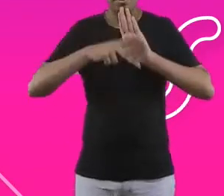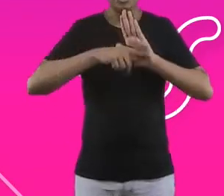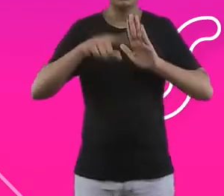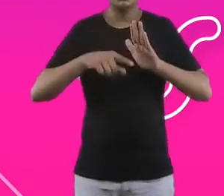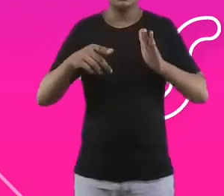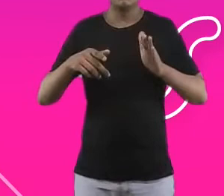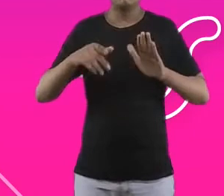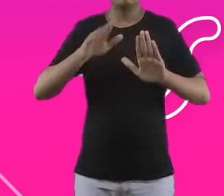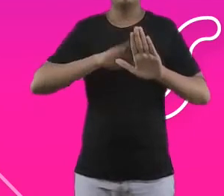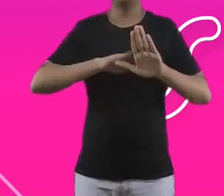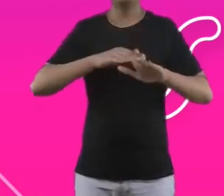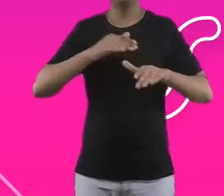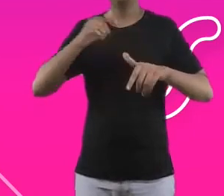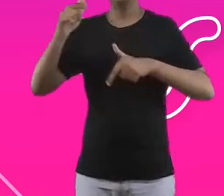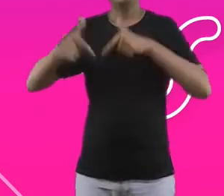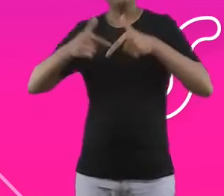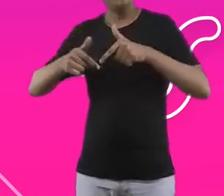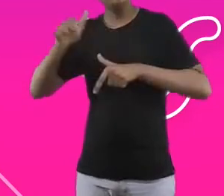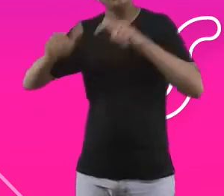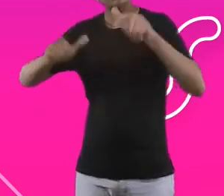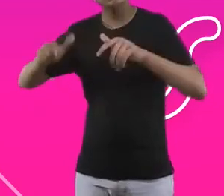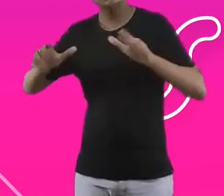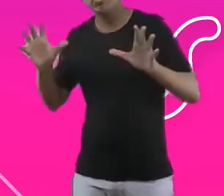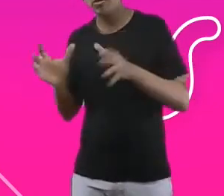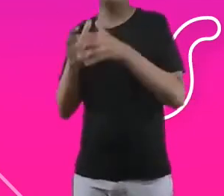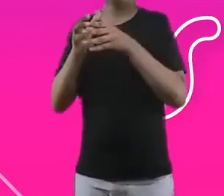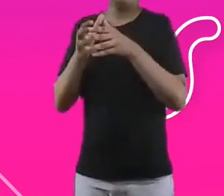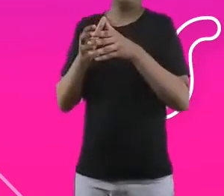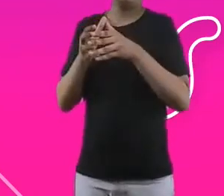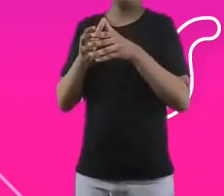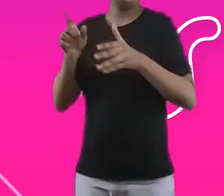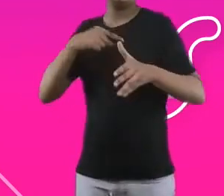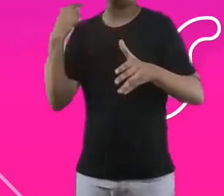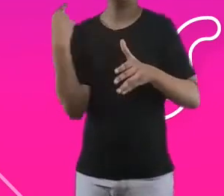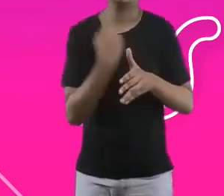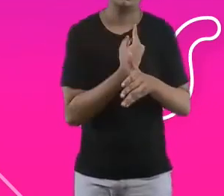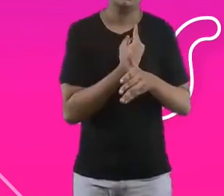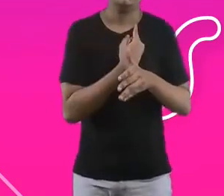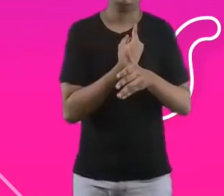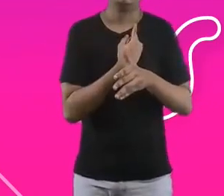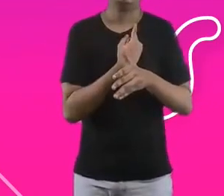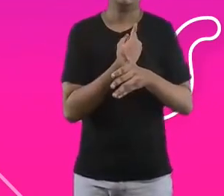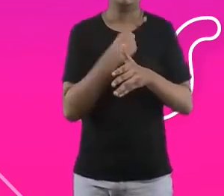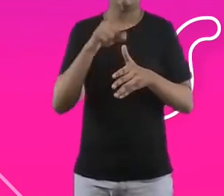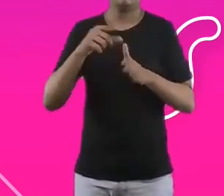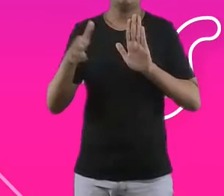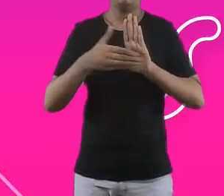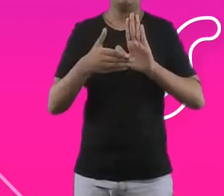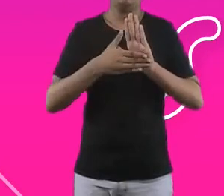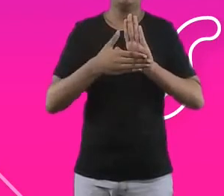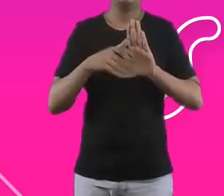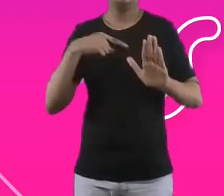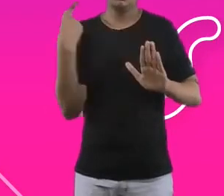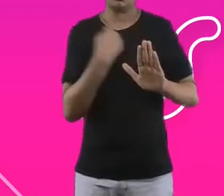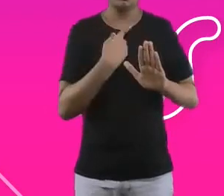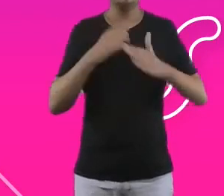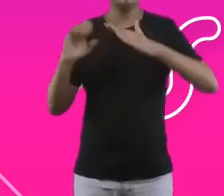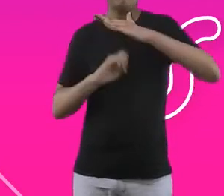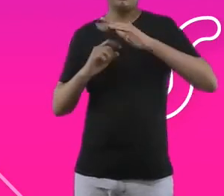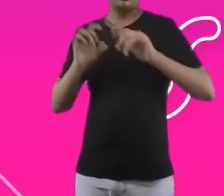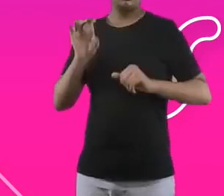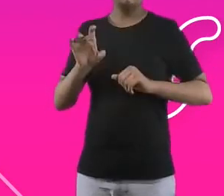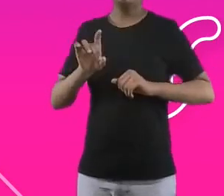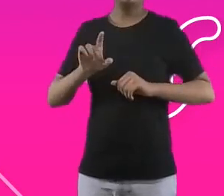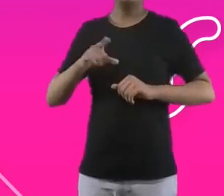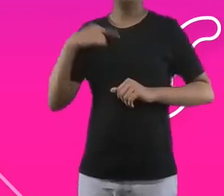do VOA e tudo que a gente vem construindo junto é a gente, somos nós. E não era somente nós, Zambé, as organizações sociais